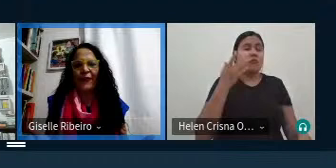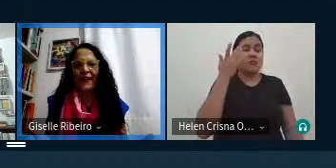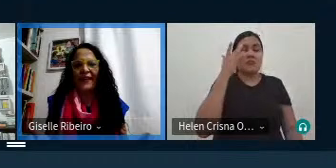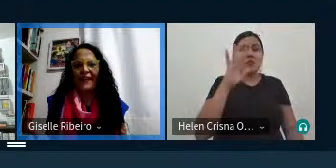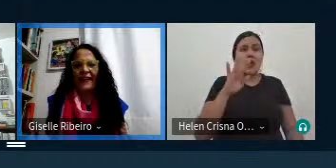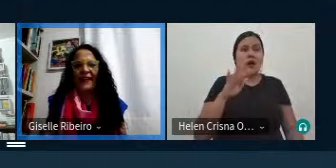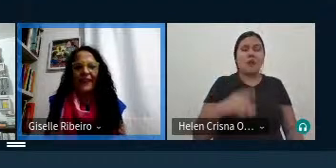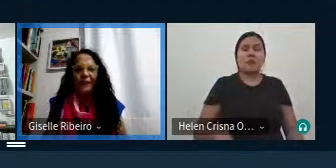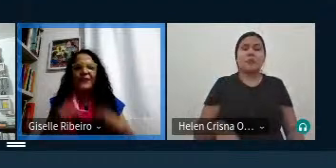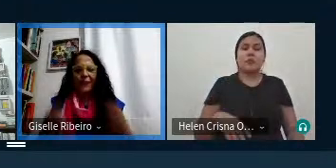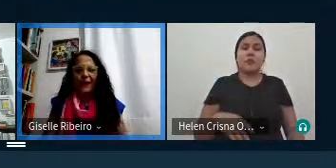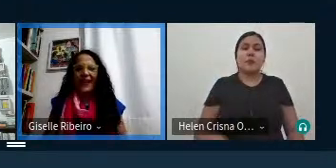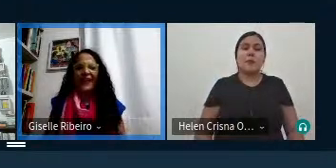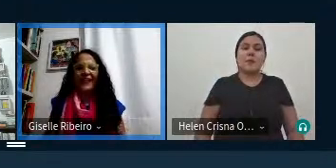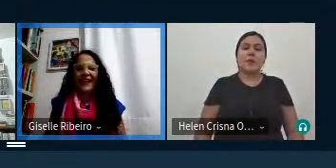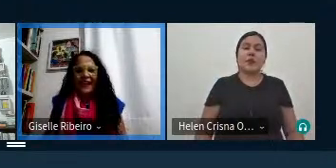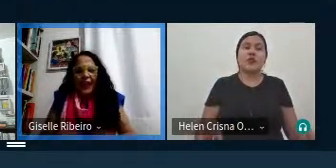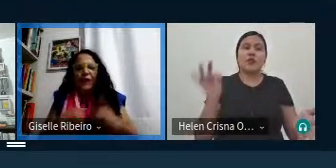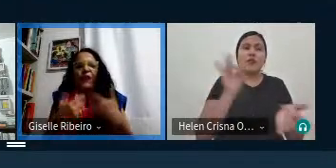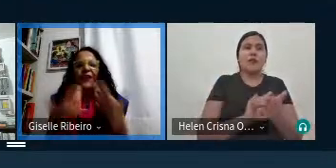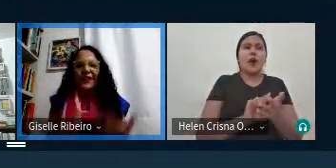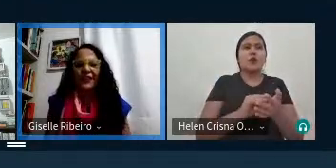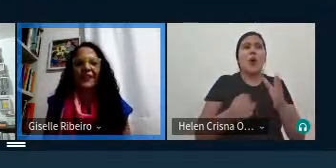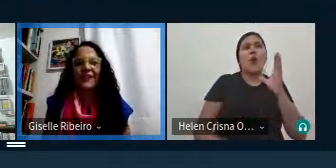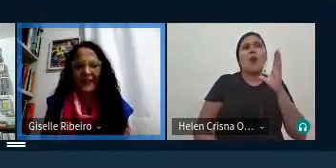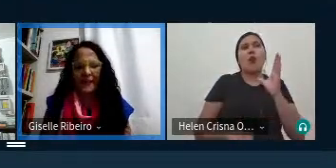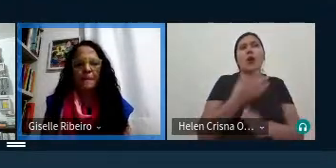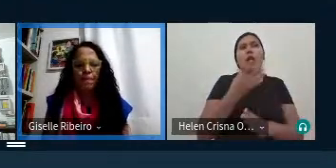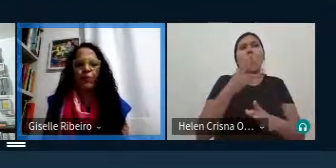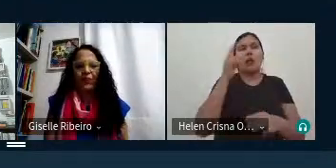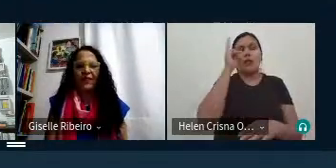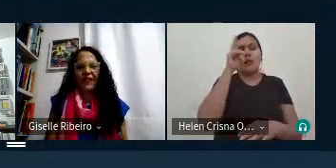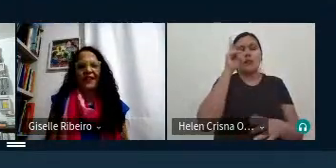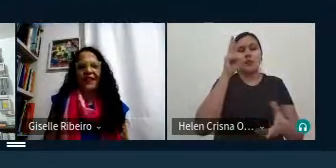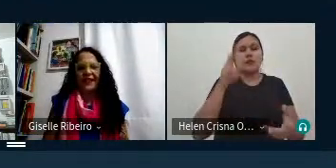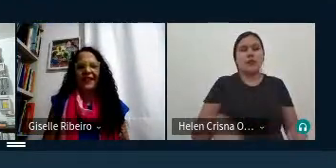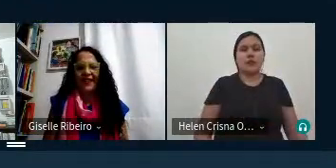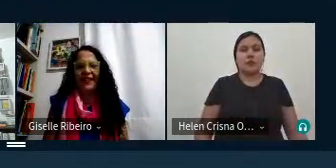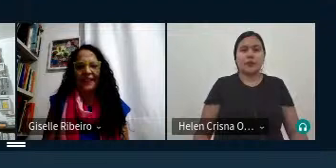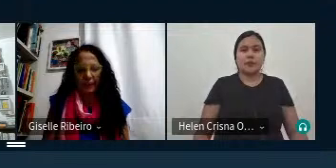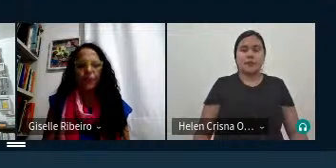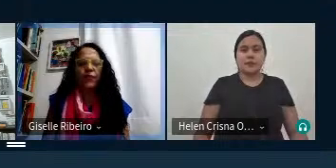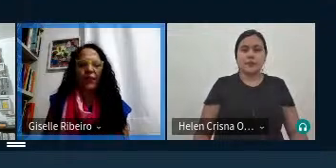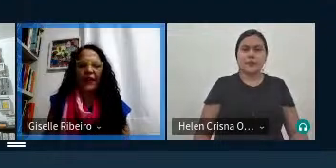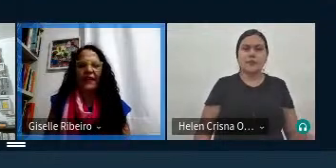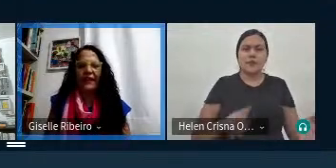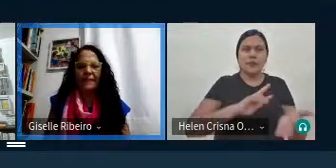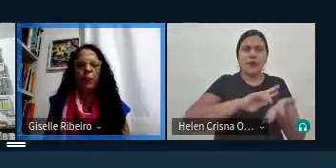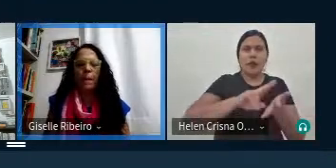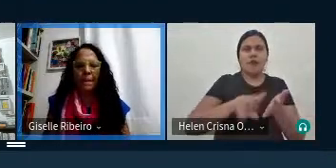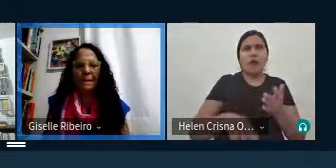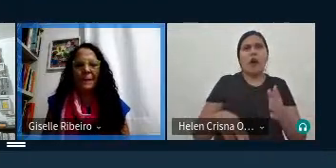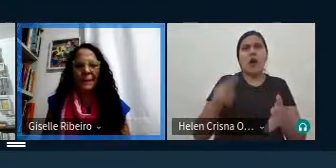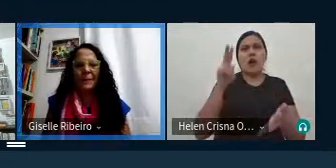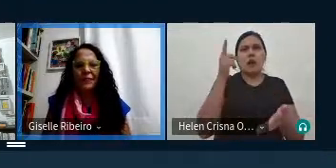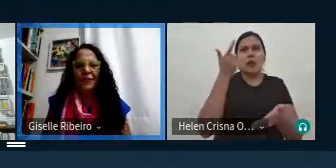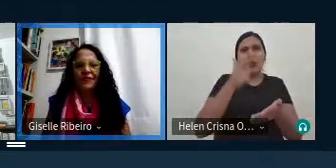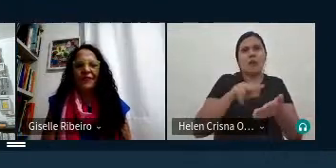da literatura oral né é não saber quem foi são releituras né que vão que